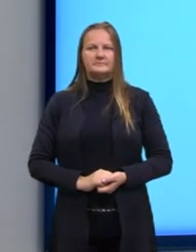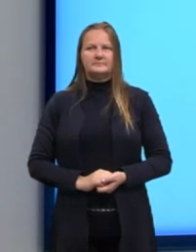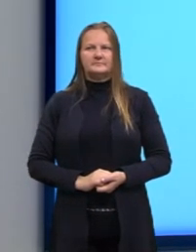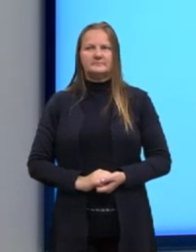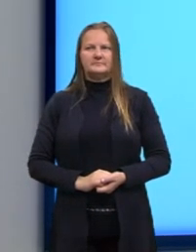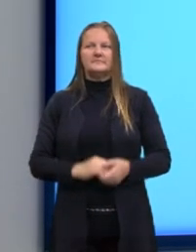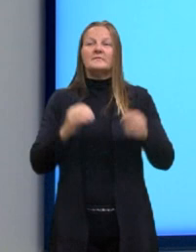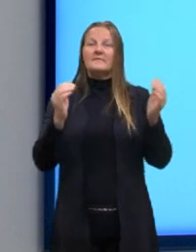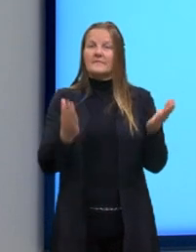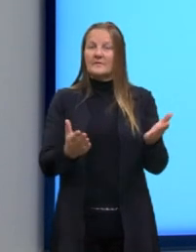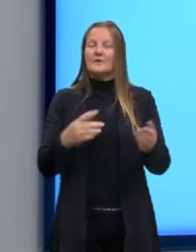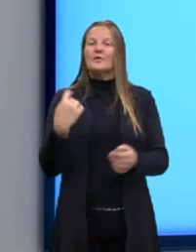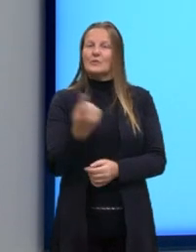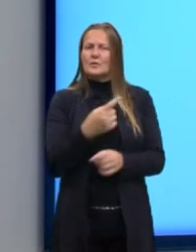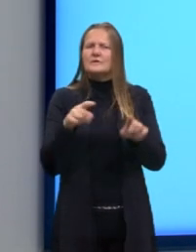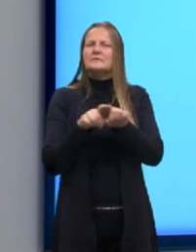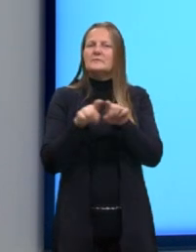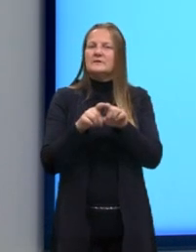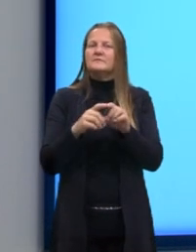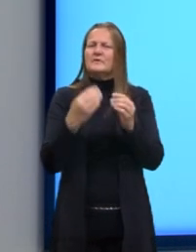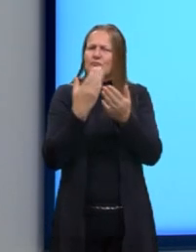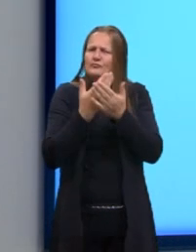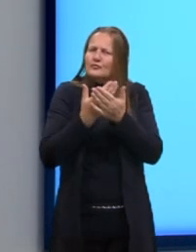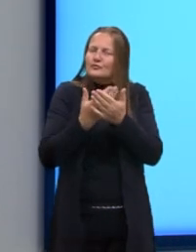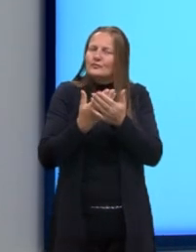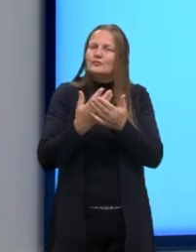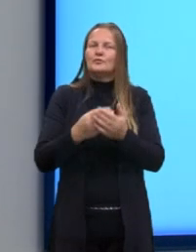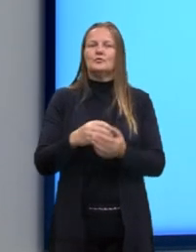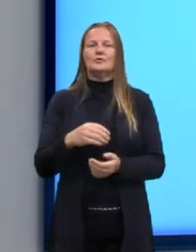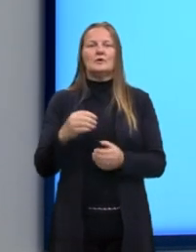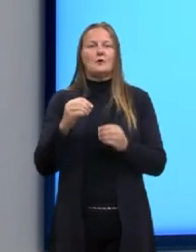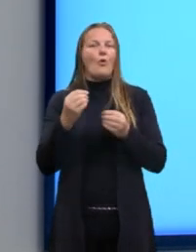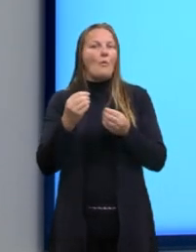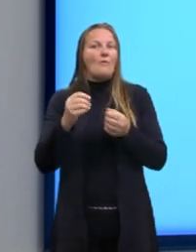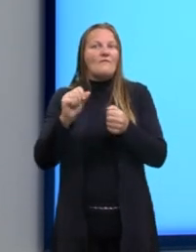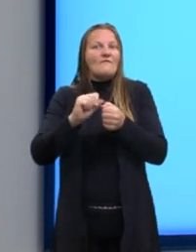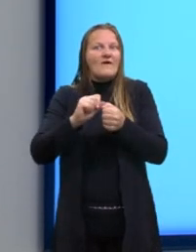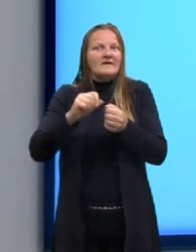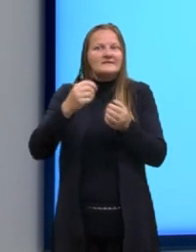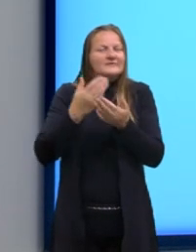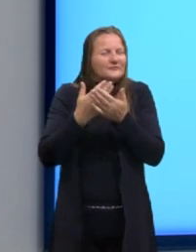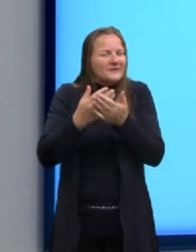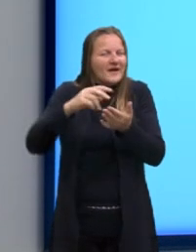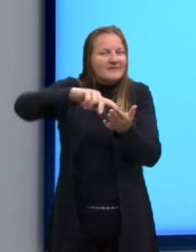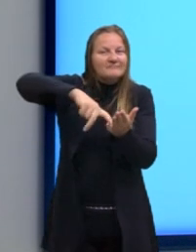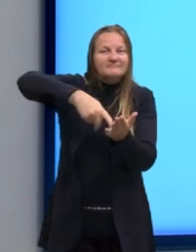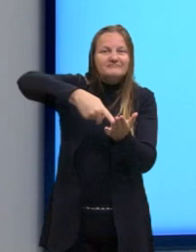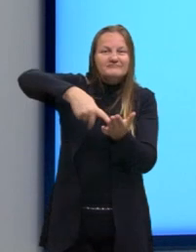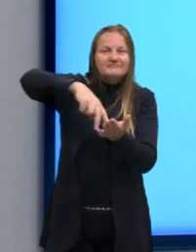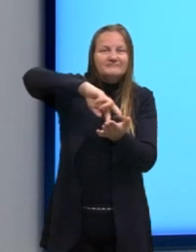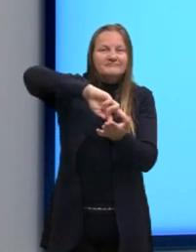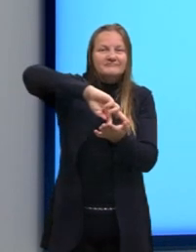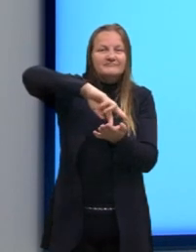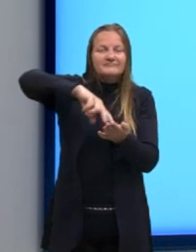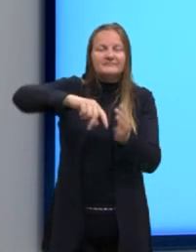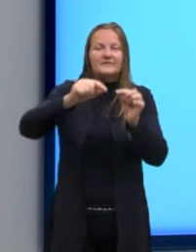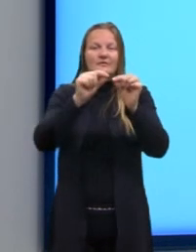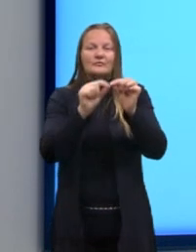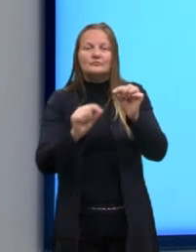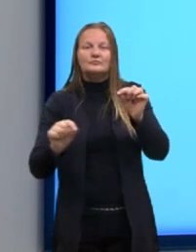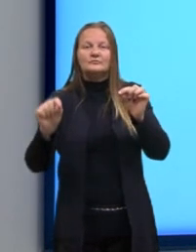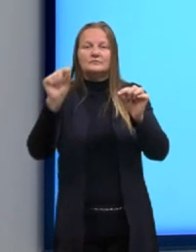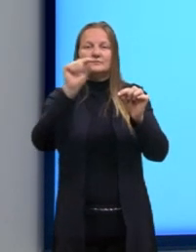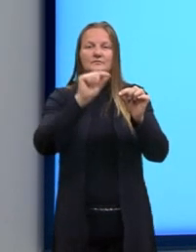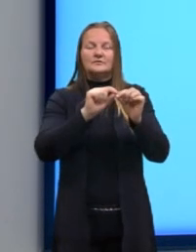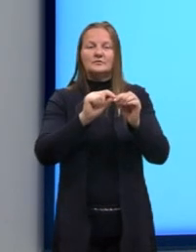Agora, nós vamos entrar, então, no estudo da circunferência, é porque quando a gente fala, né, em colocar ali